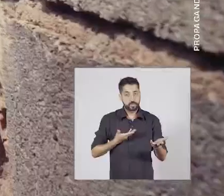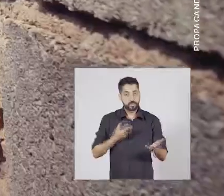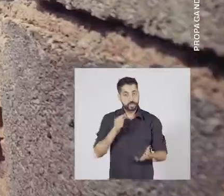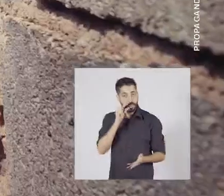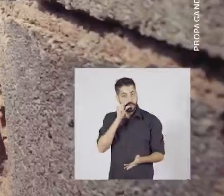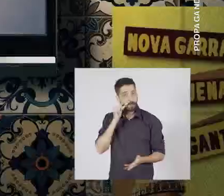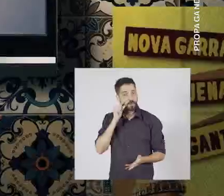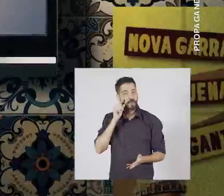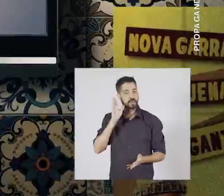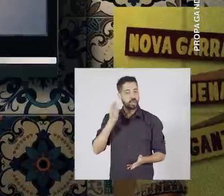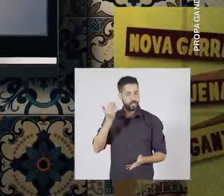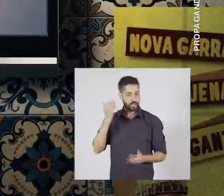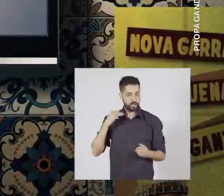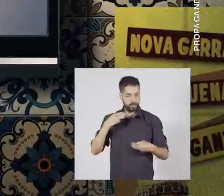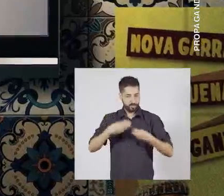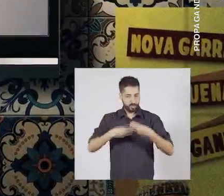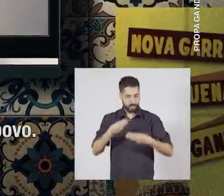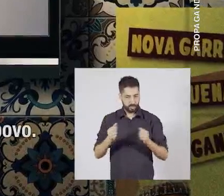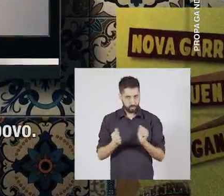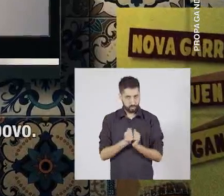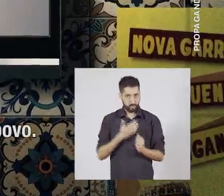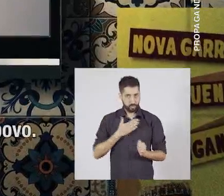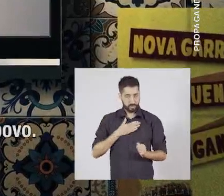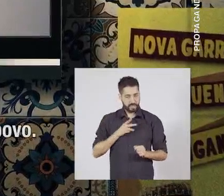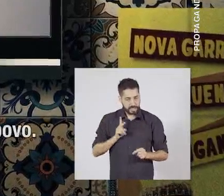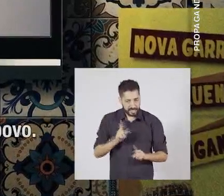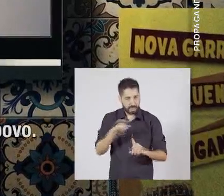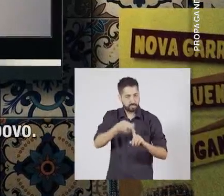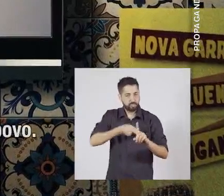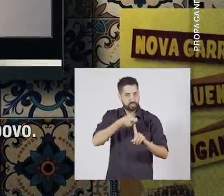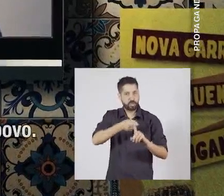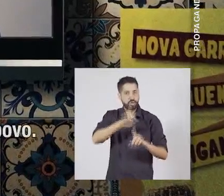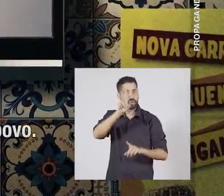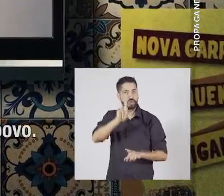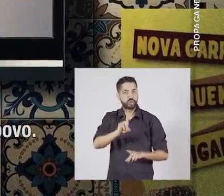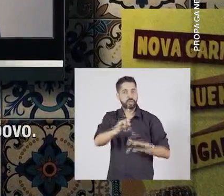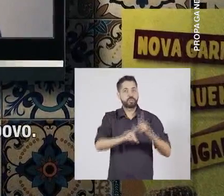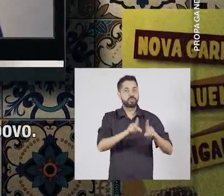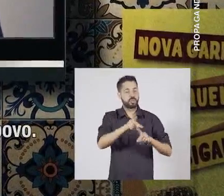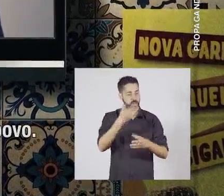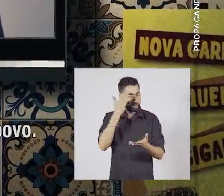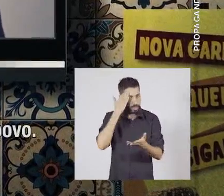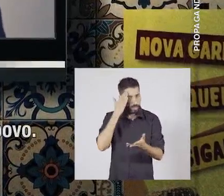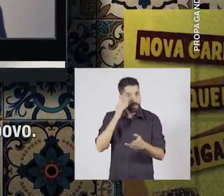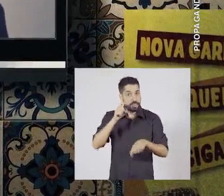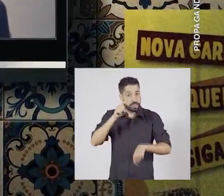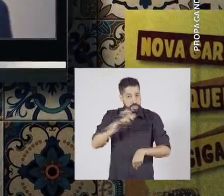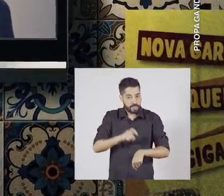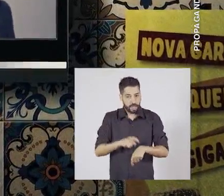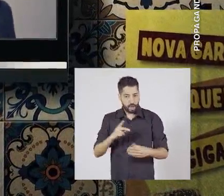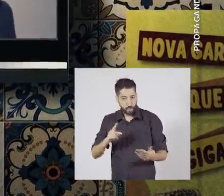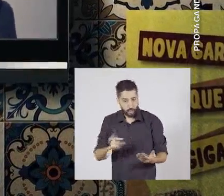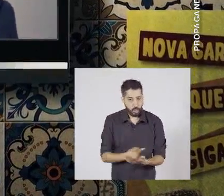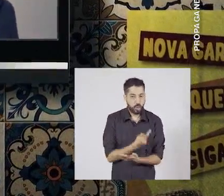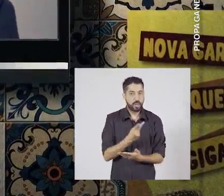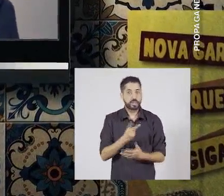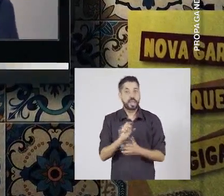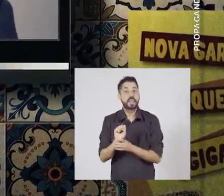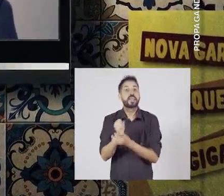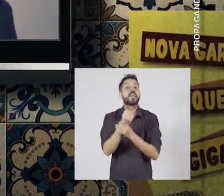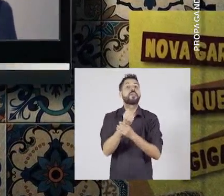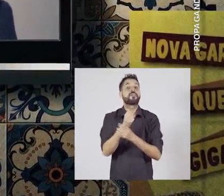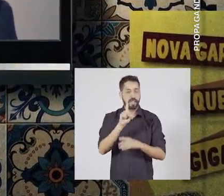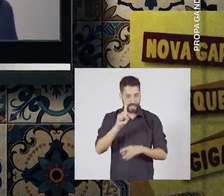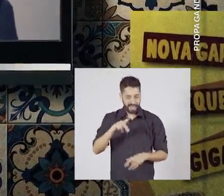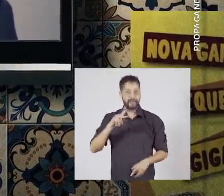Meus amigos e minhas amigas, Nilmário foi meu ministro e sempre lutou pelo direito do povo. Você sabe, na hora do